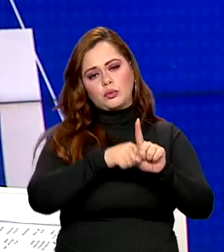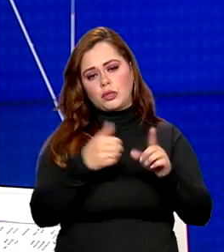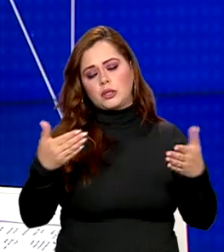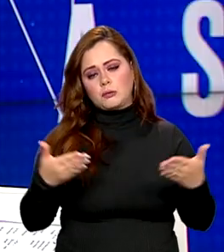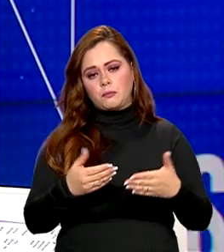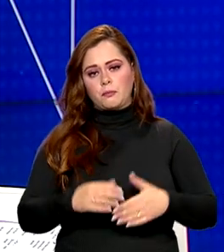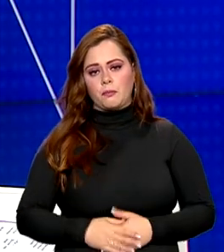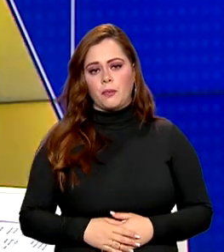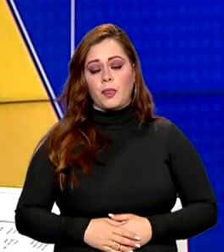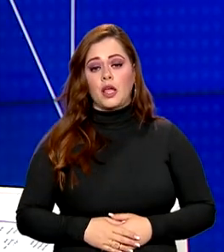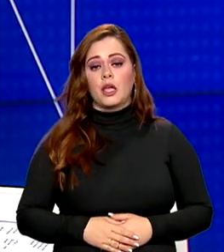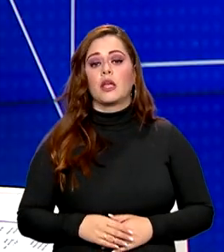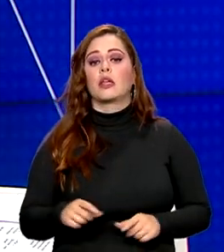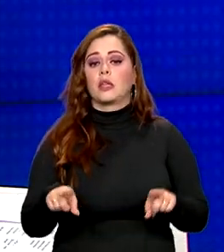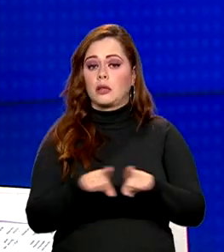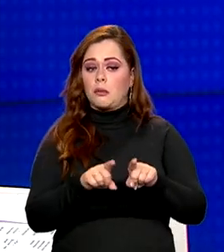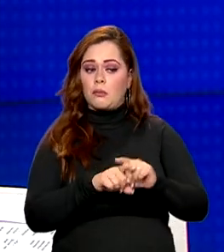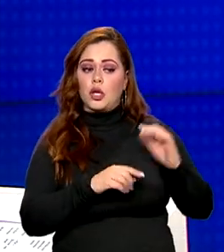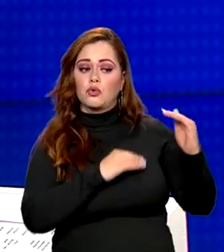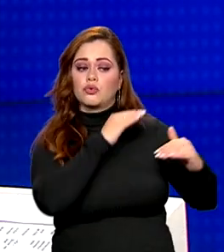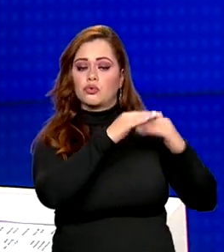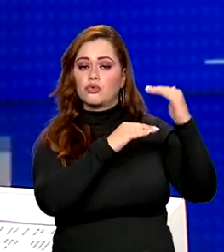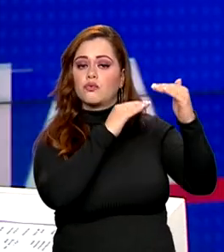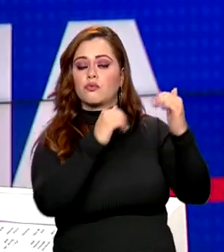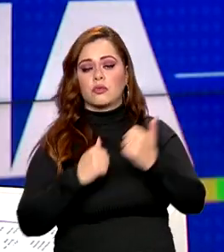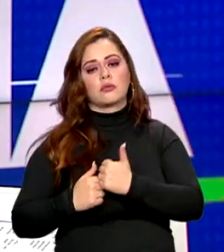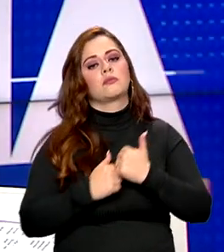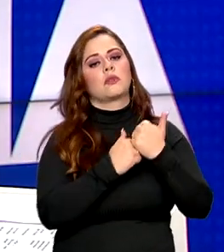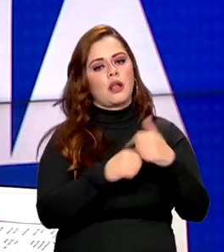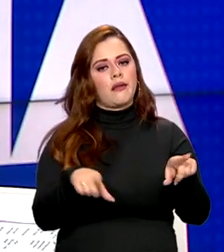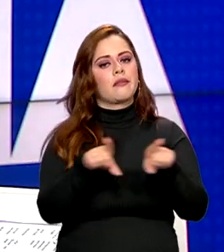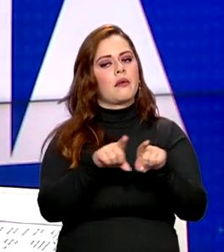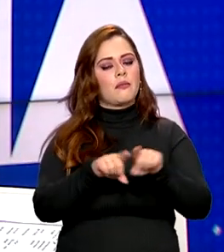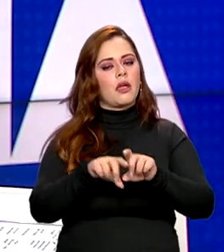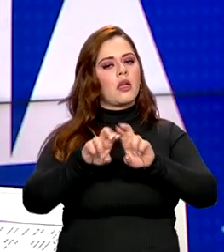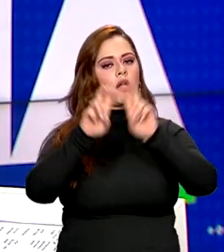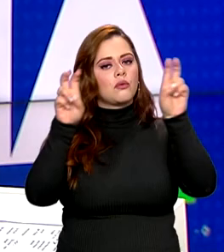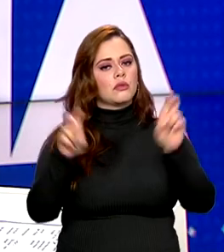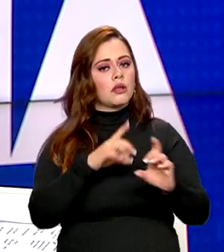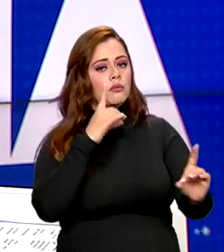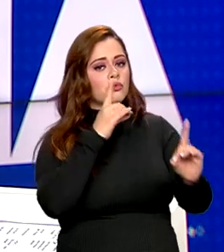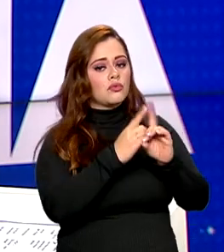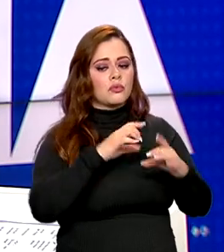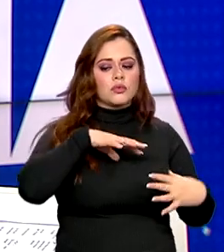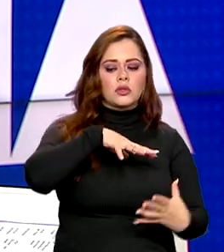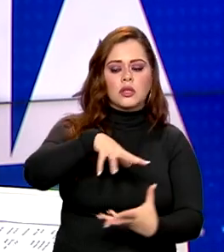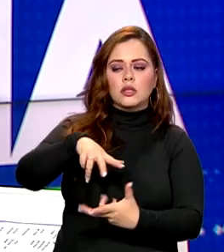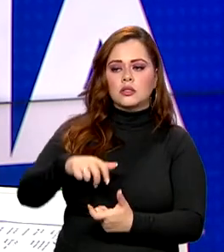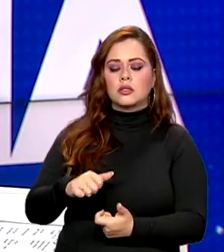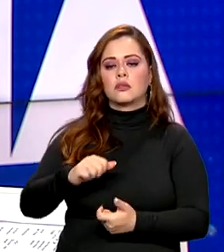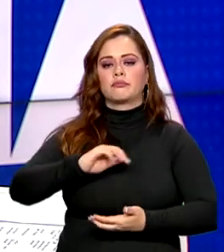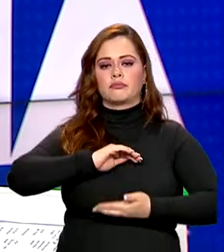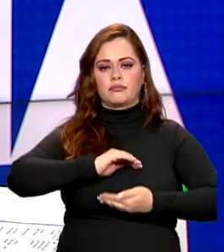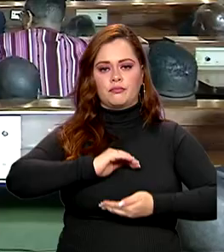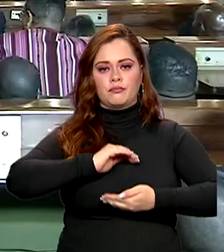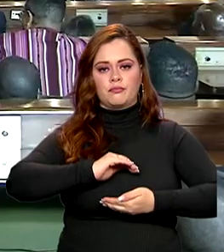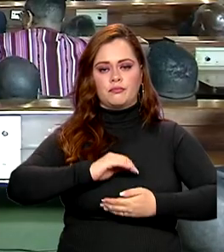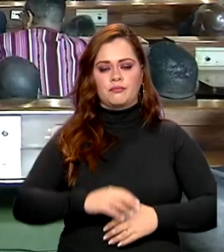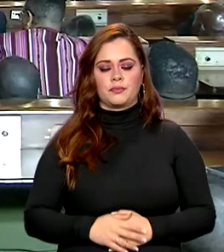E a questão do desenvolvimento sustentável também foi tema de um encontro internacional no Itamaraty.